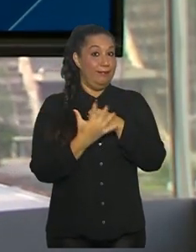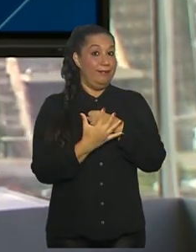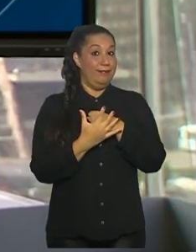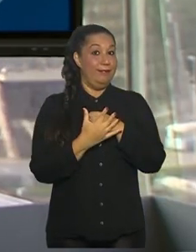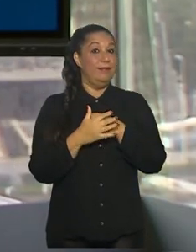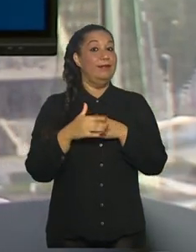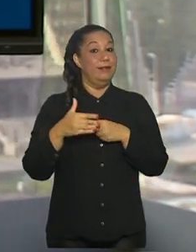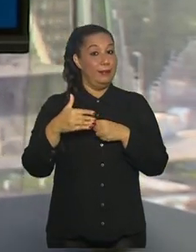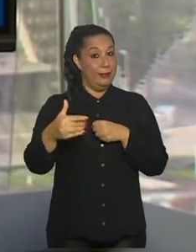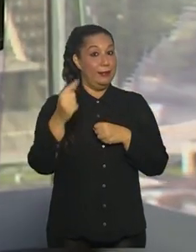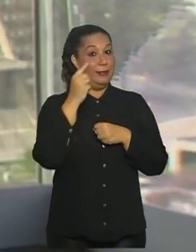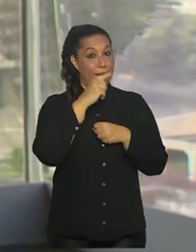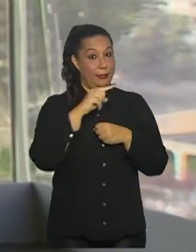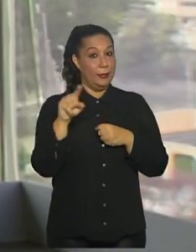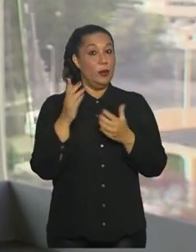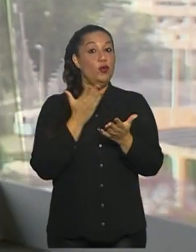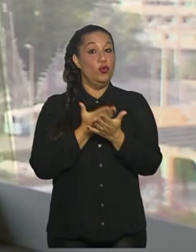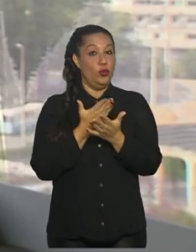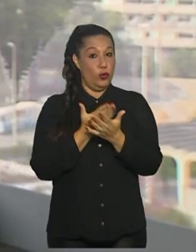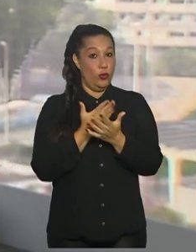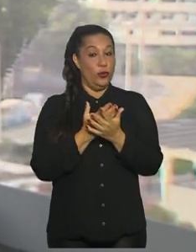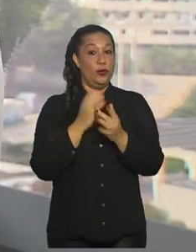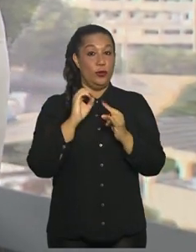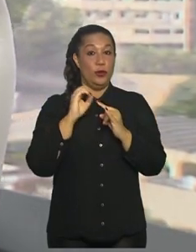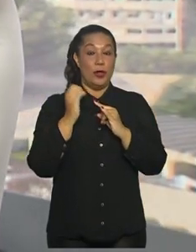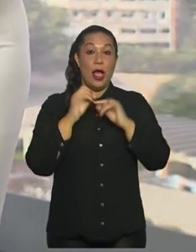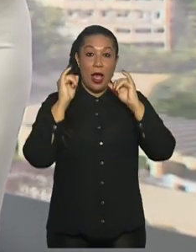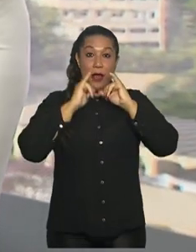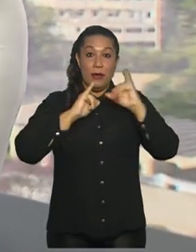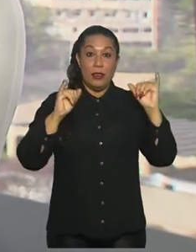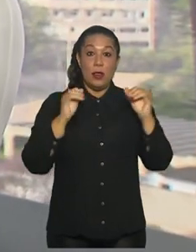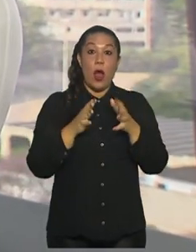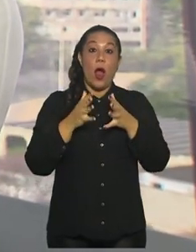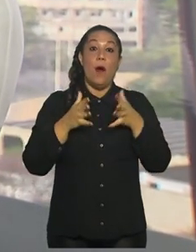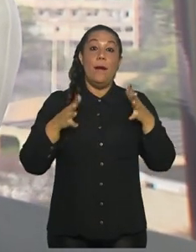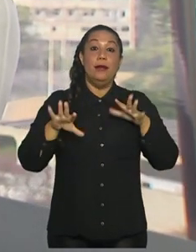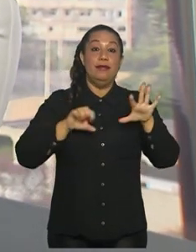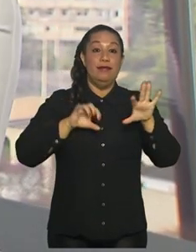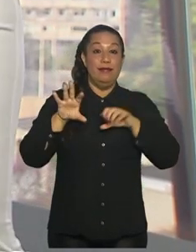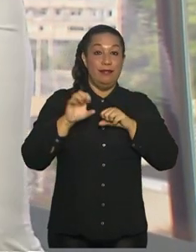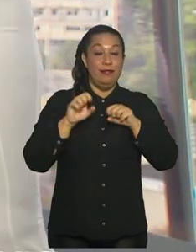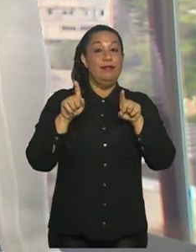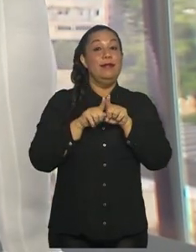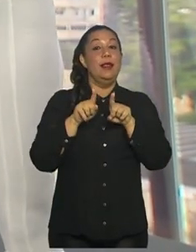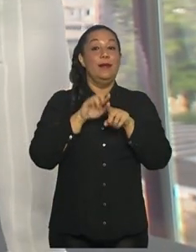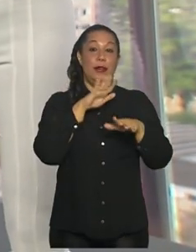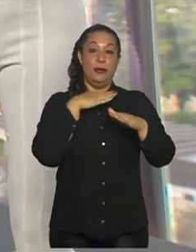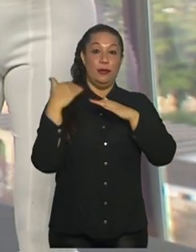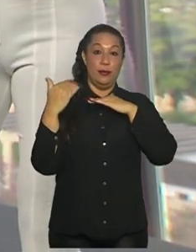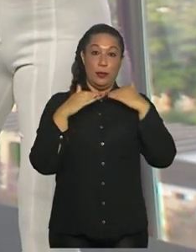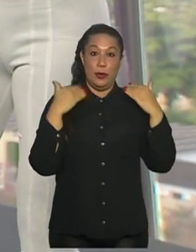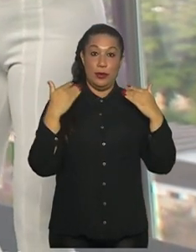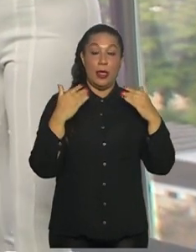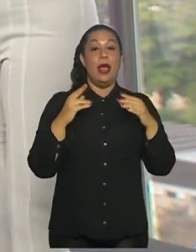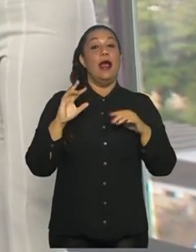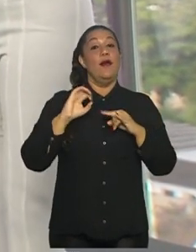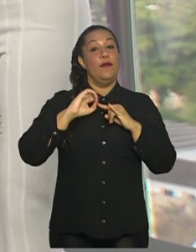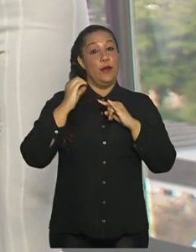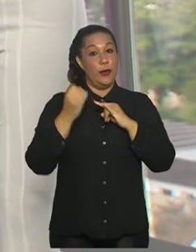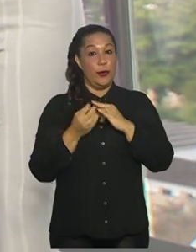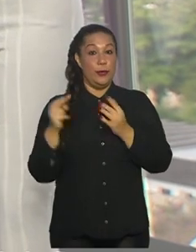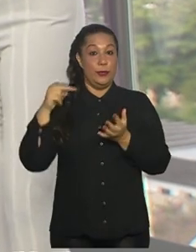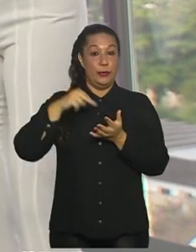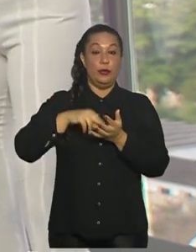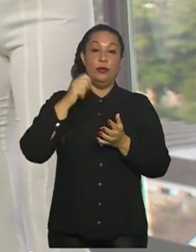nas próximas semanas. Um estudo da fundação sinaliza o aumento do número de casos e também de mortes. Vamos já para a